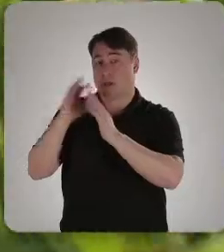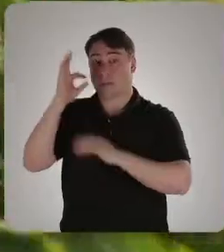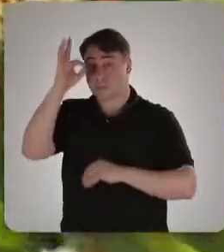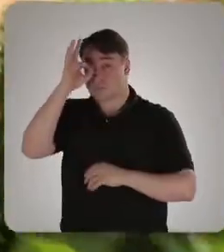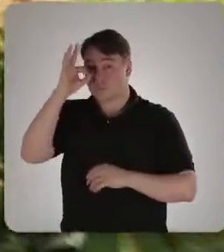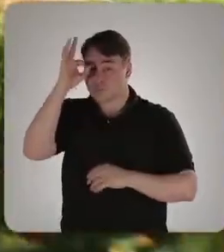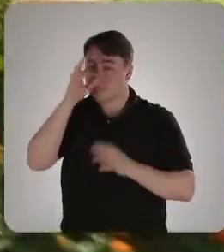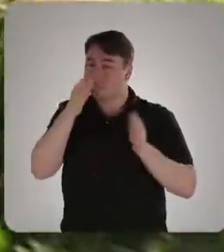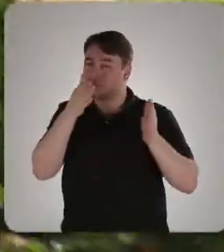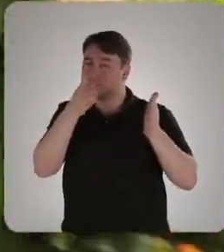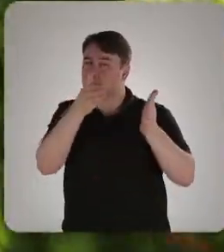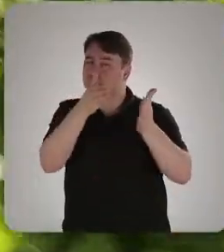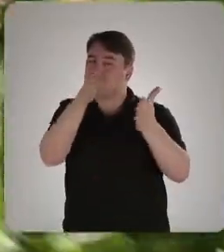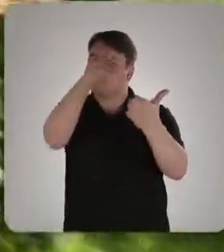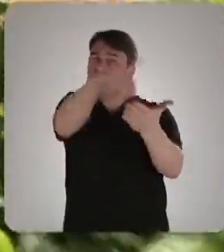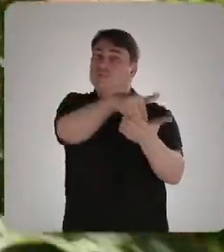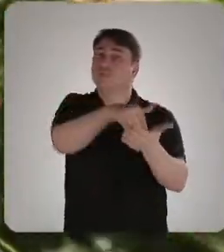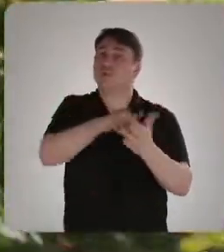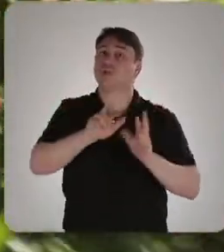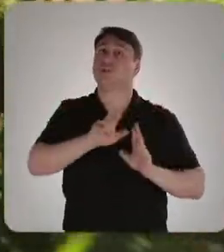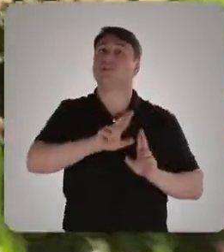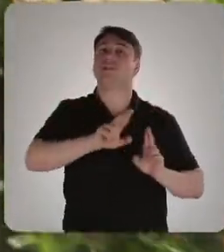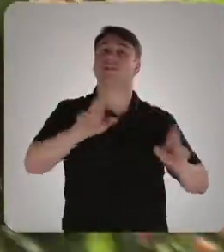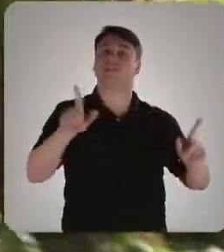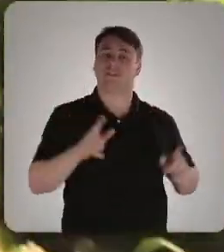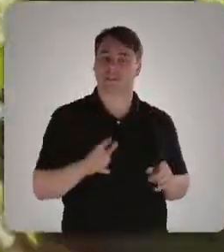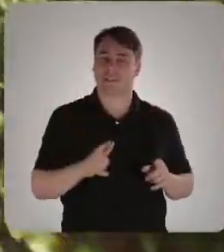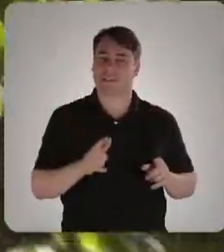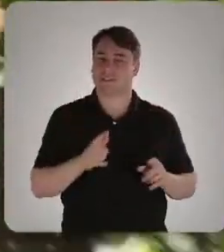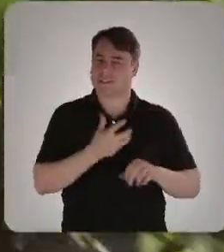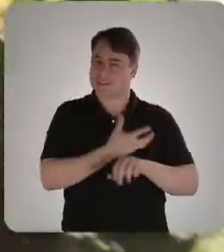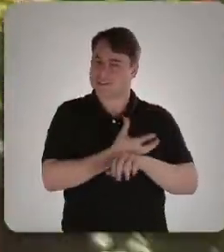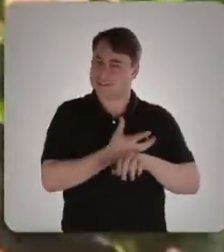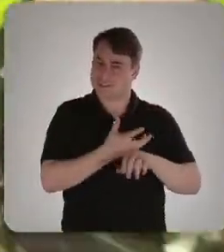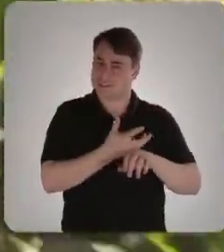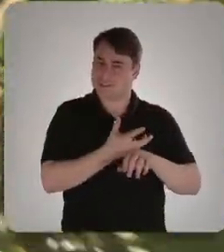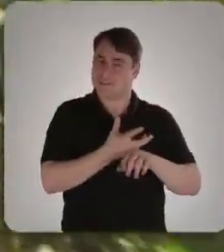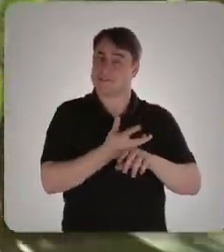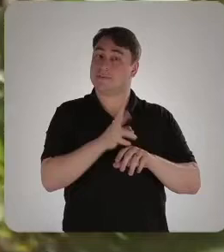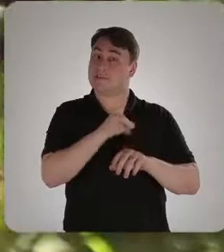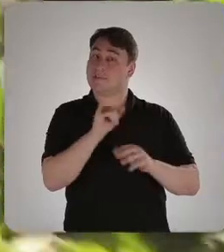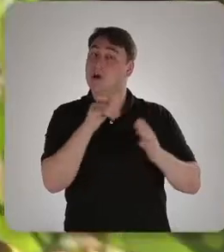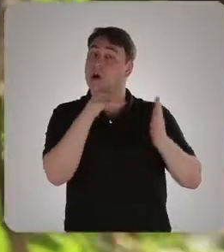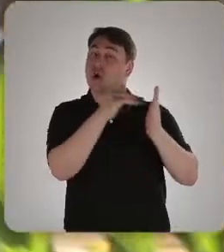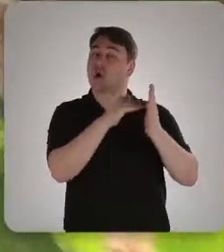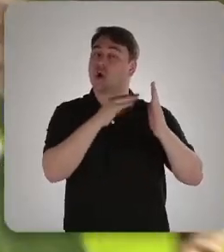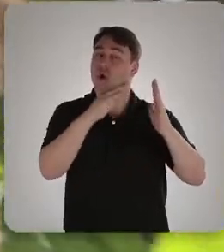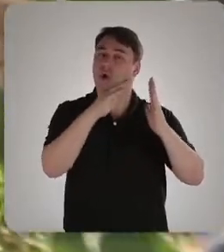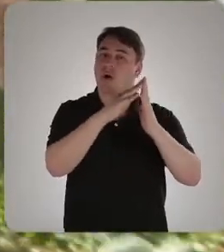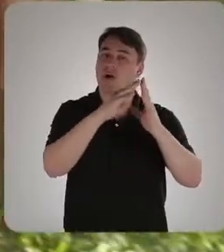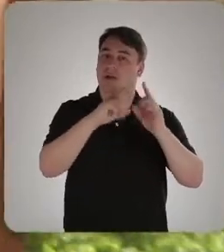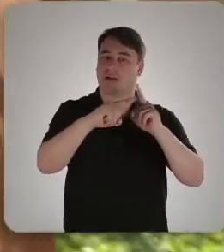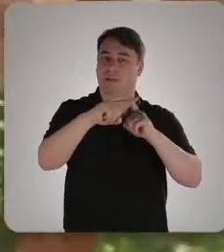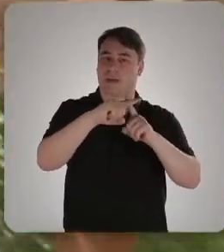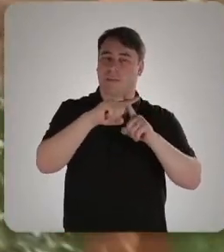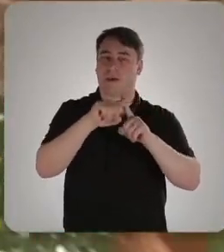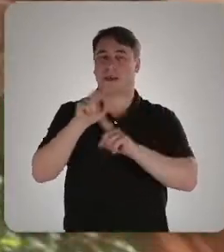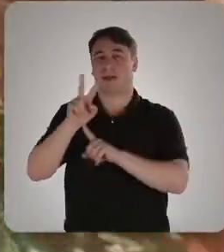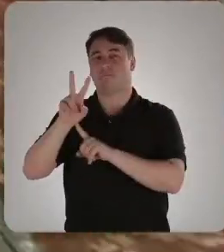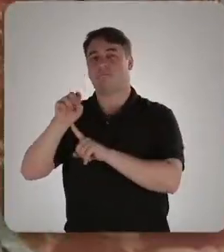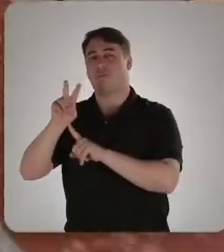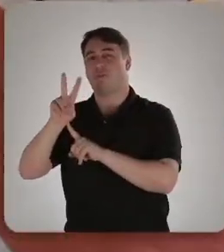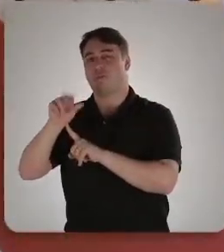tem um destino diferente dos canteiros de flores. Ela vai dar na Capela da Nona.